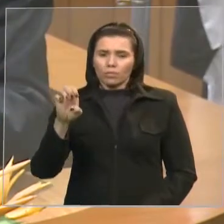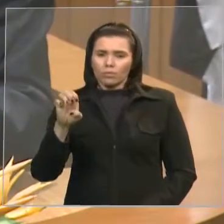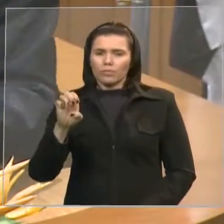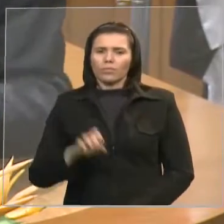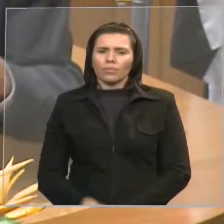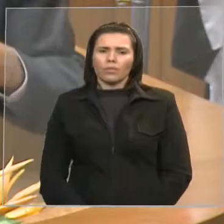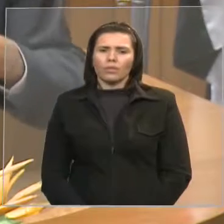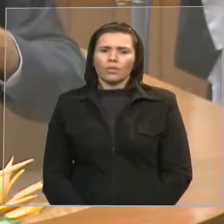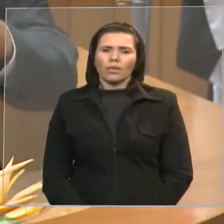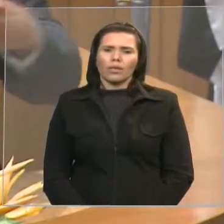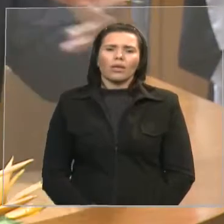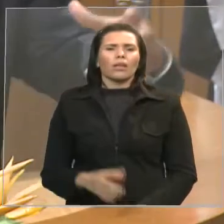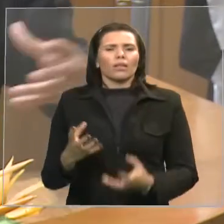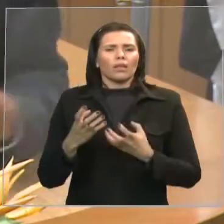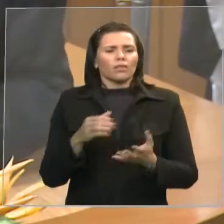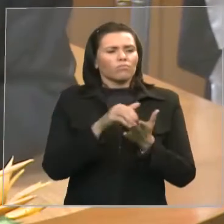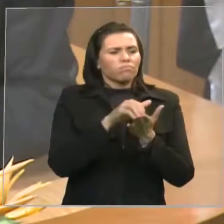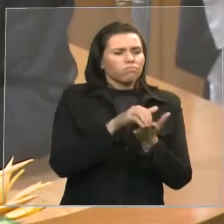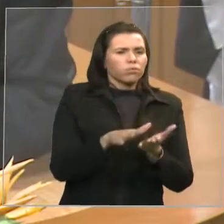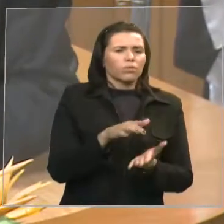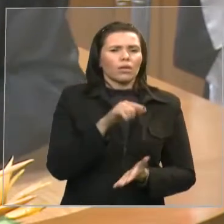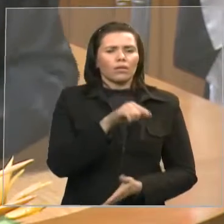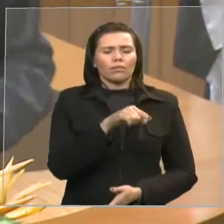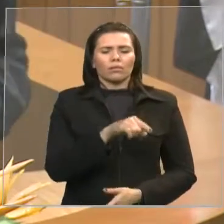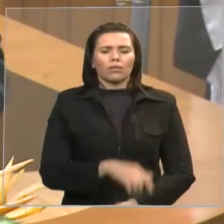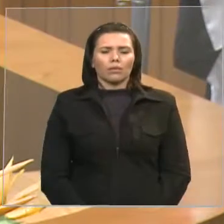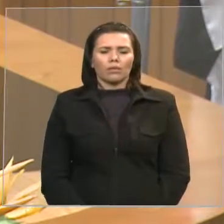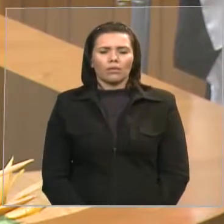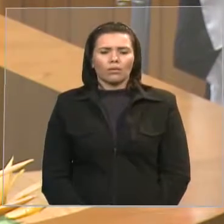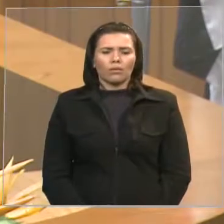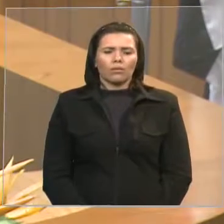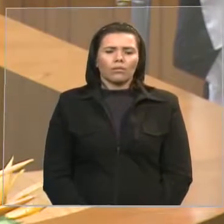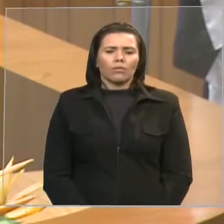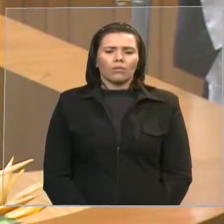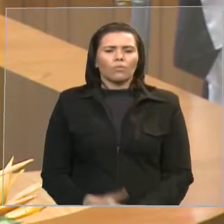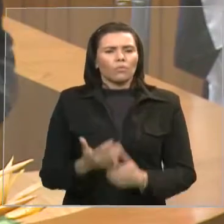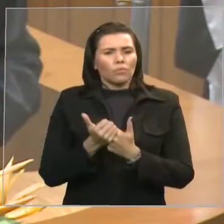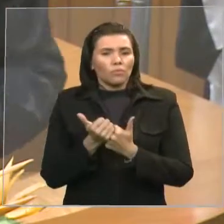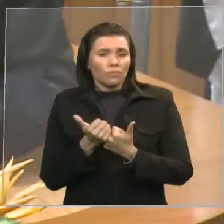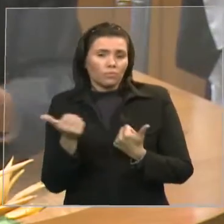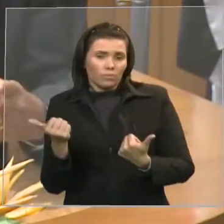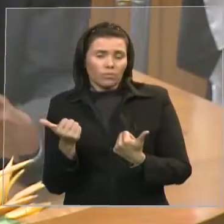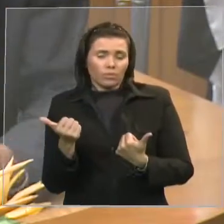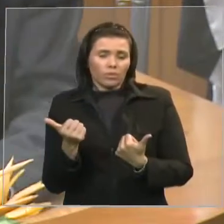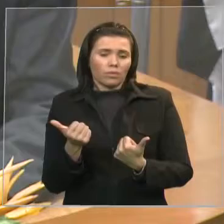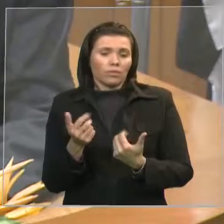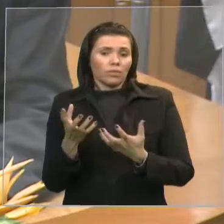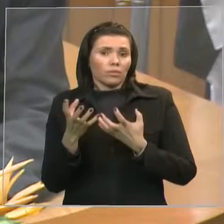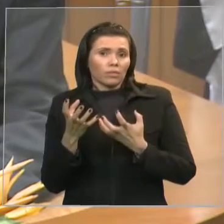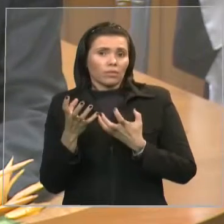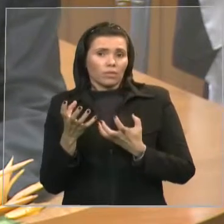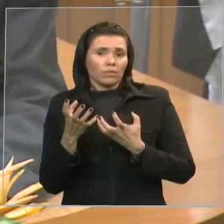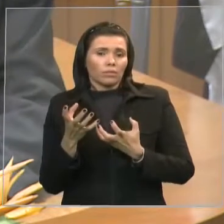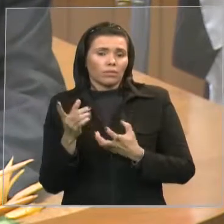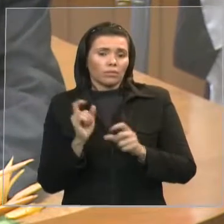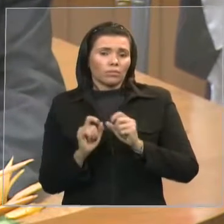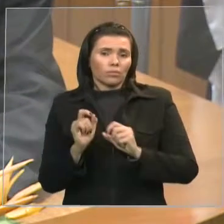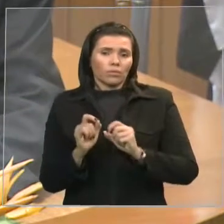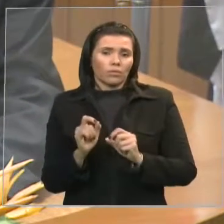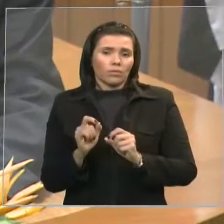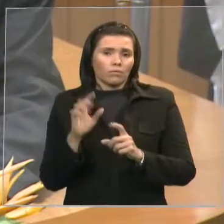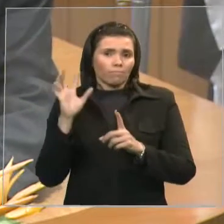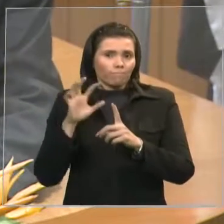é o vice orquestrando mais uma vez um golpe que não pode ter